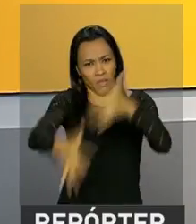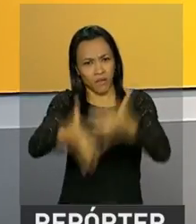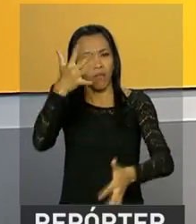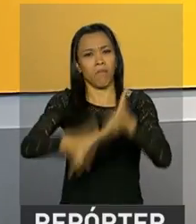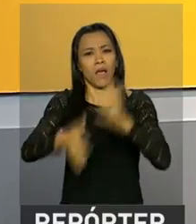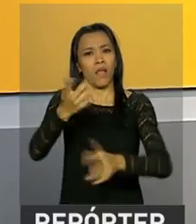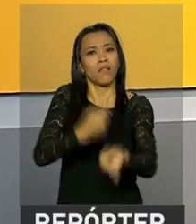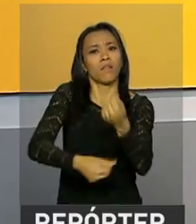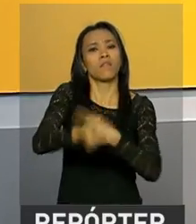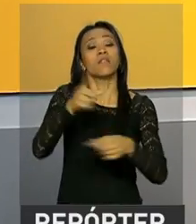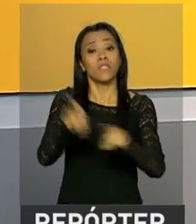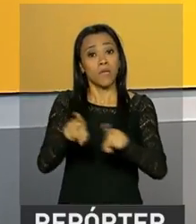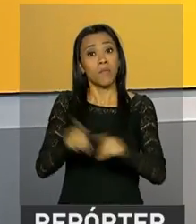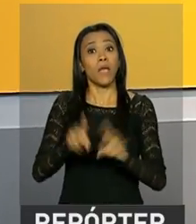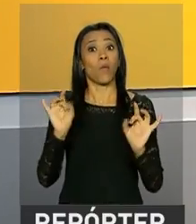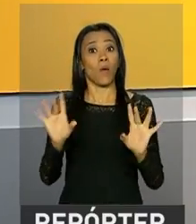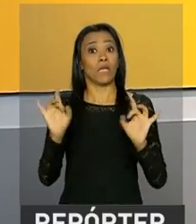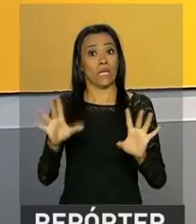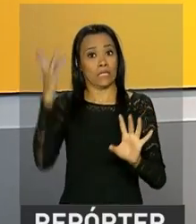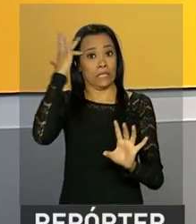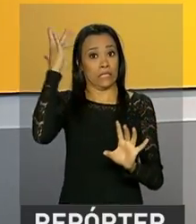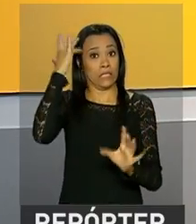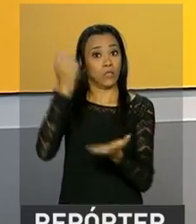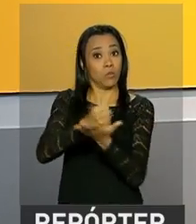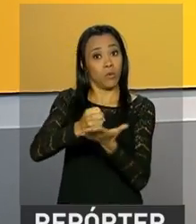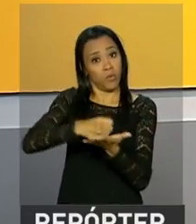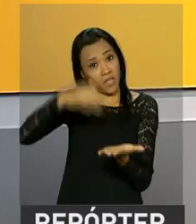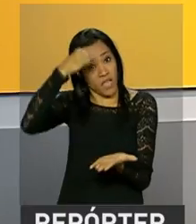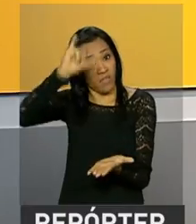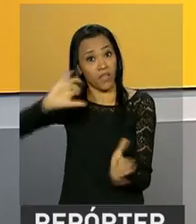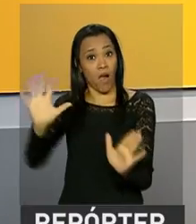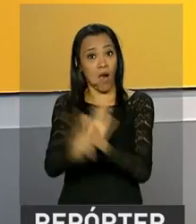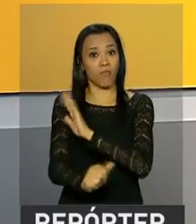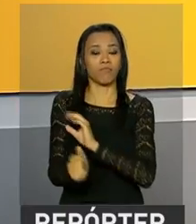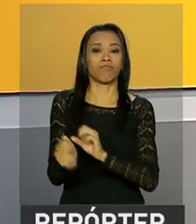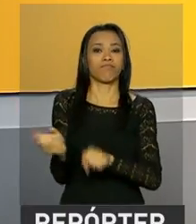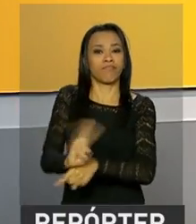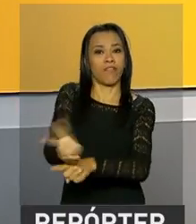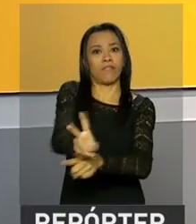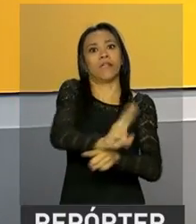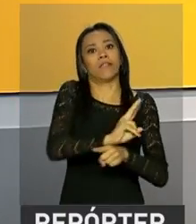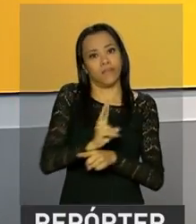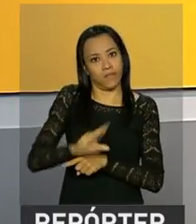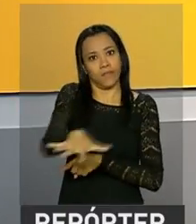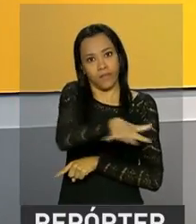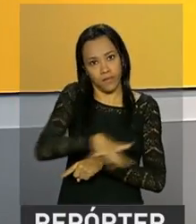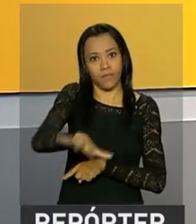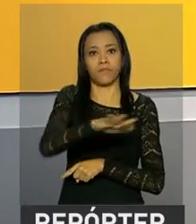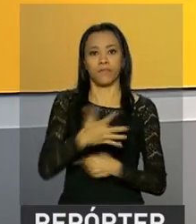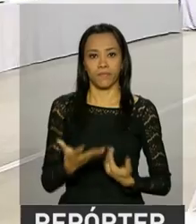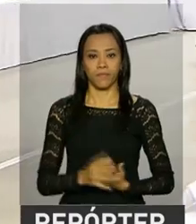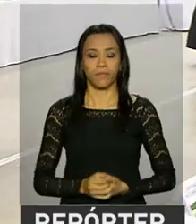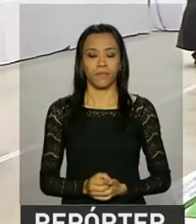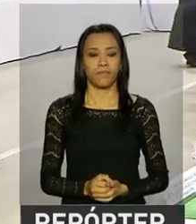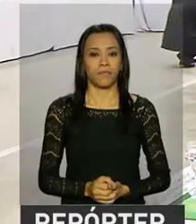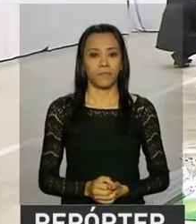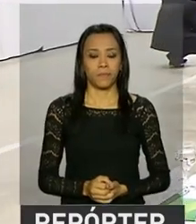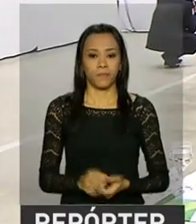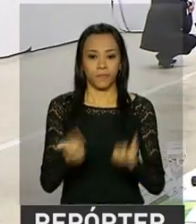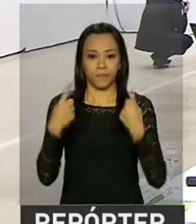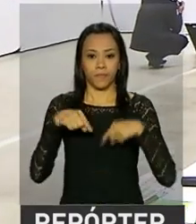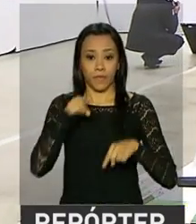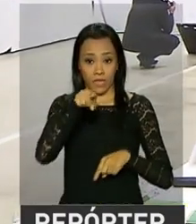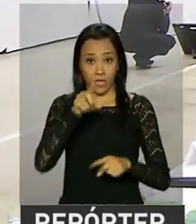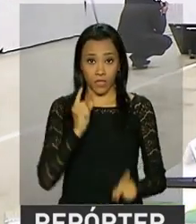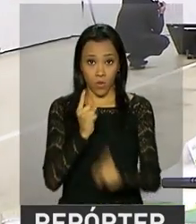a qualidade dos produtos e evitar fraudes na fiscalização agropecuária. No